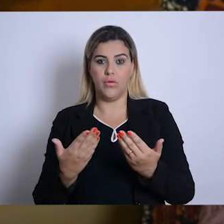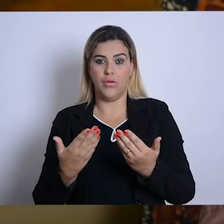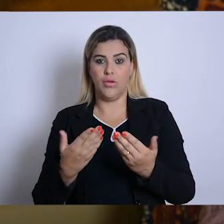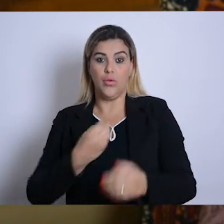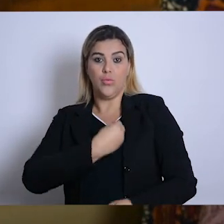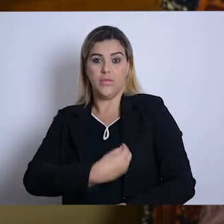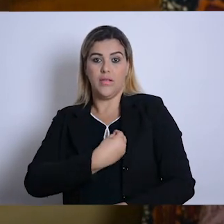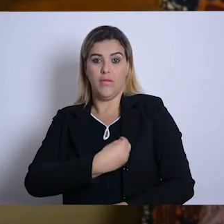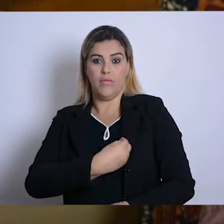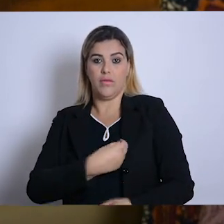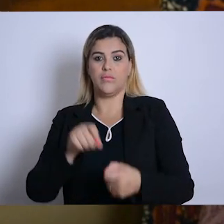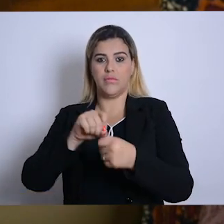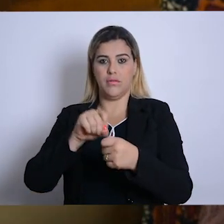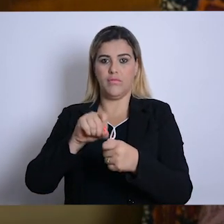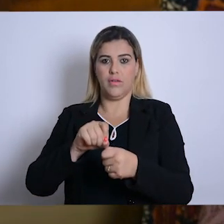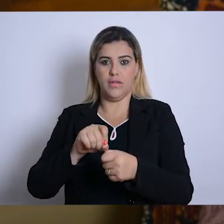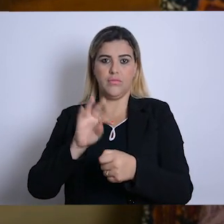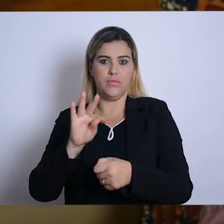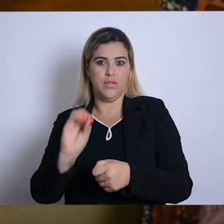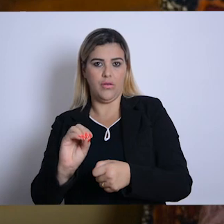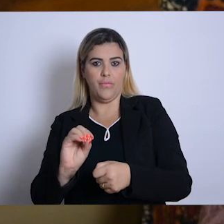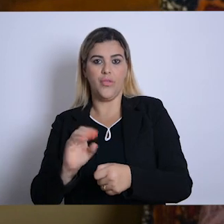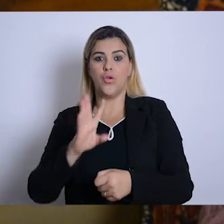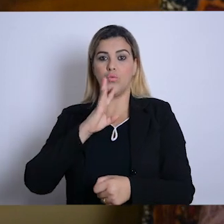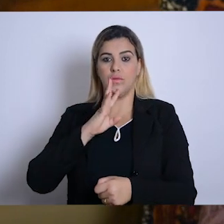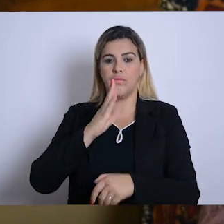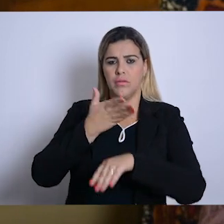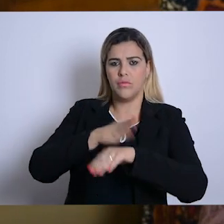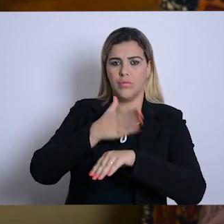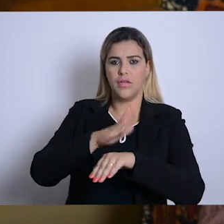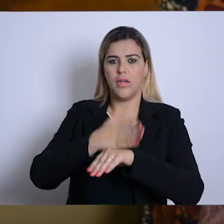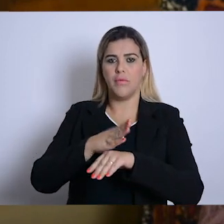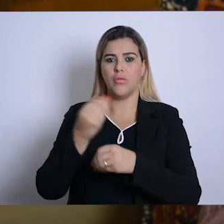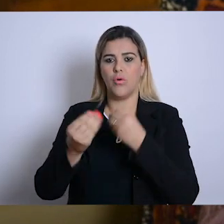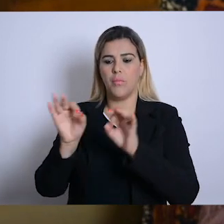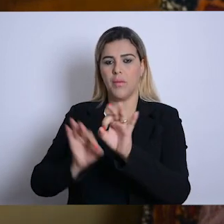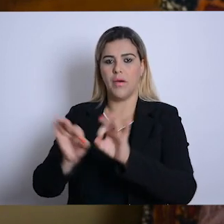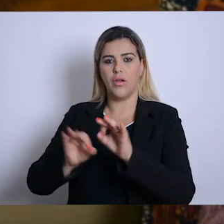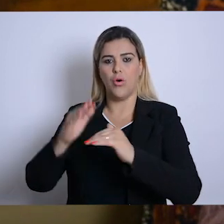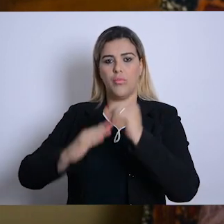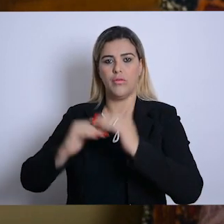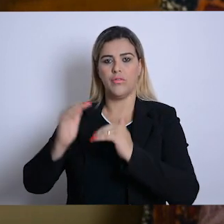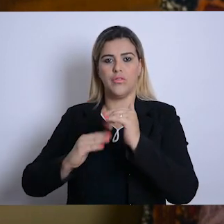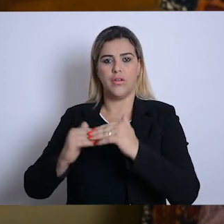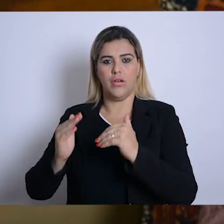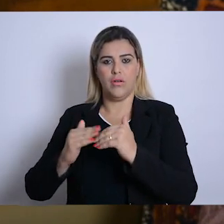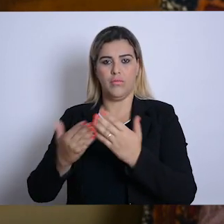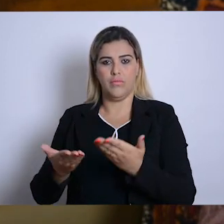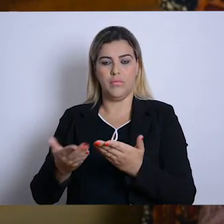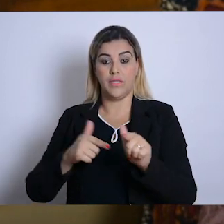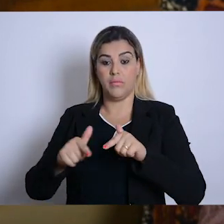do serviço que ela presta, do conhecimento, do treinamento com que ela prepara as pessoas para exercer